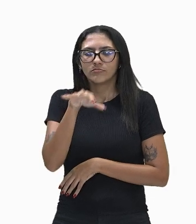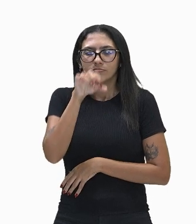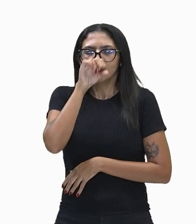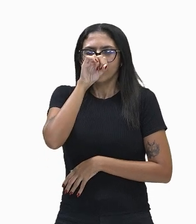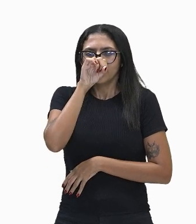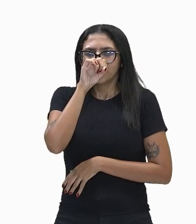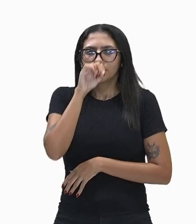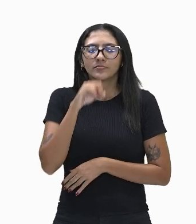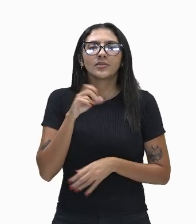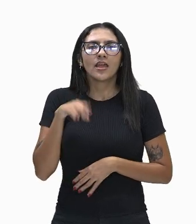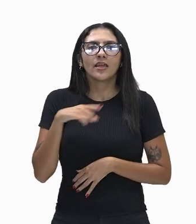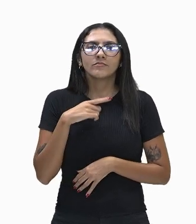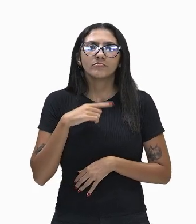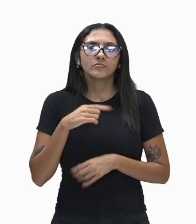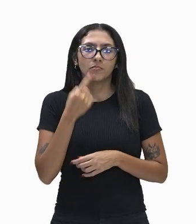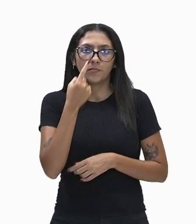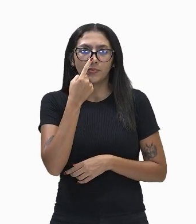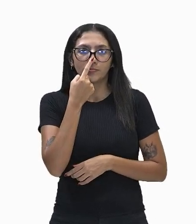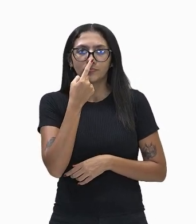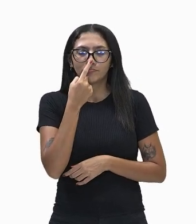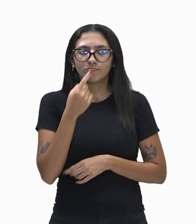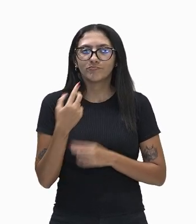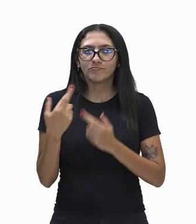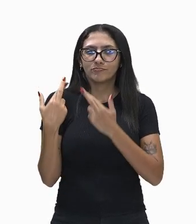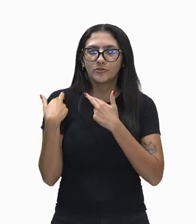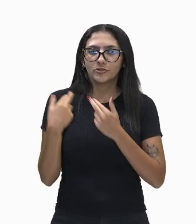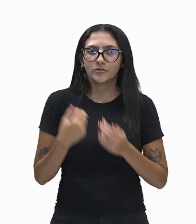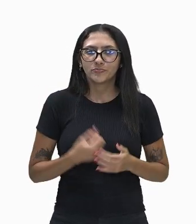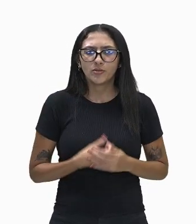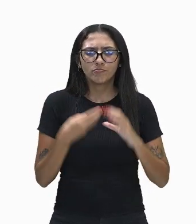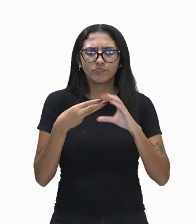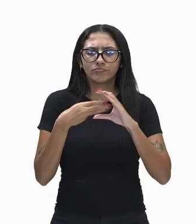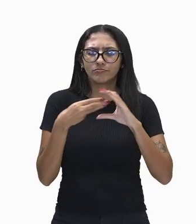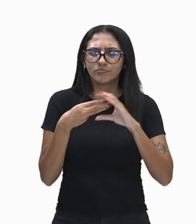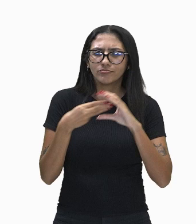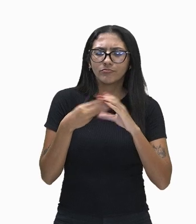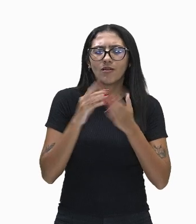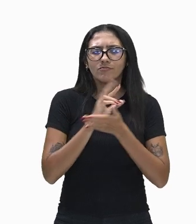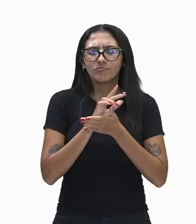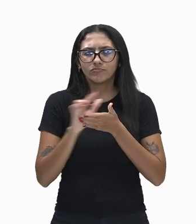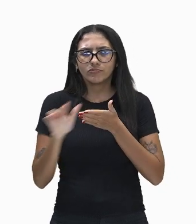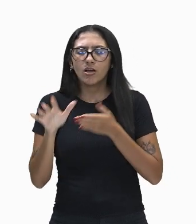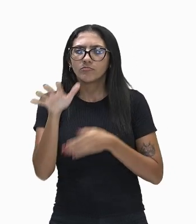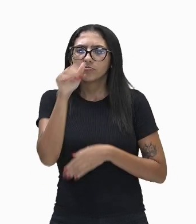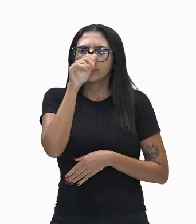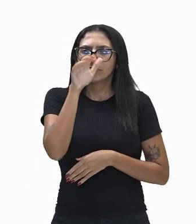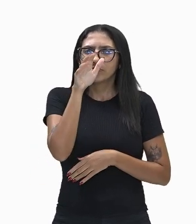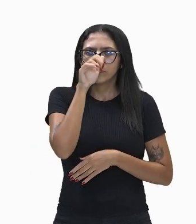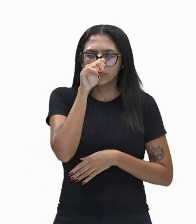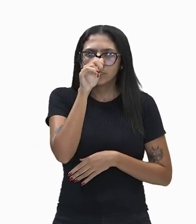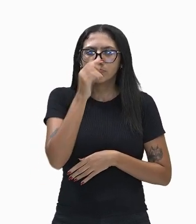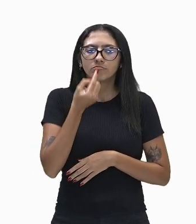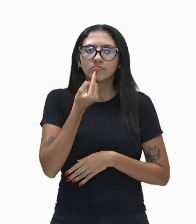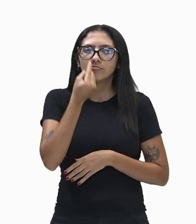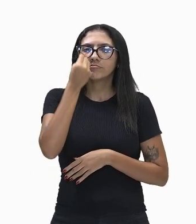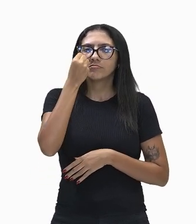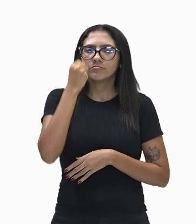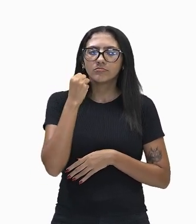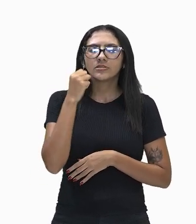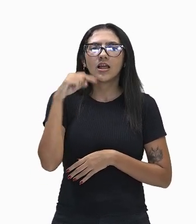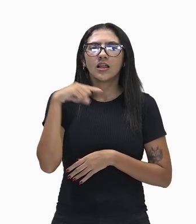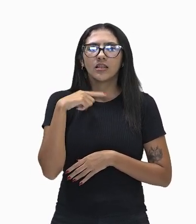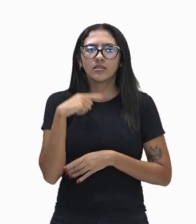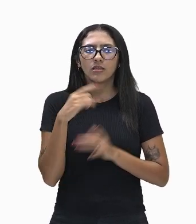proporcionado pelo nariz. Moléculas odoríferas presentes no ar, elas entram no nariz e elas ficam em